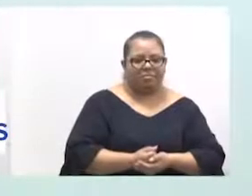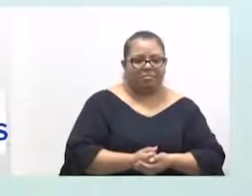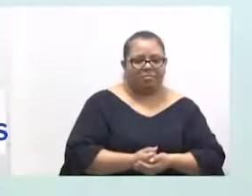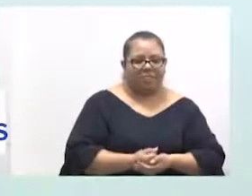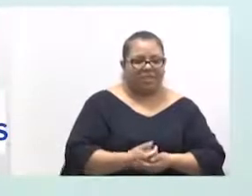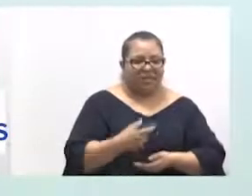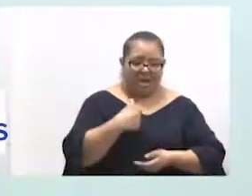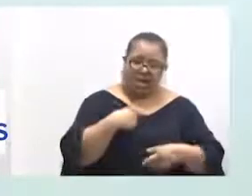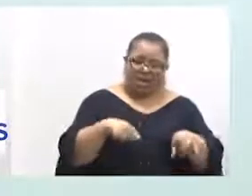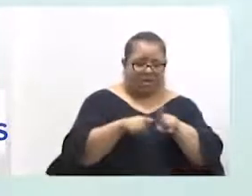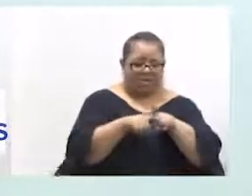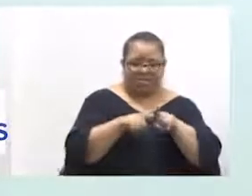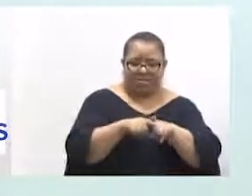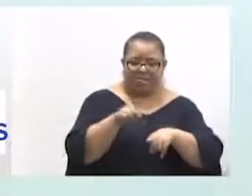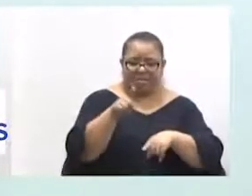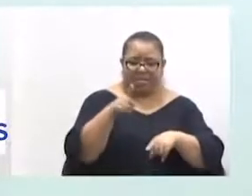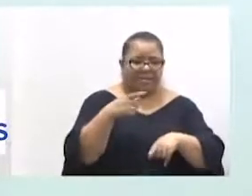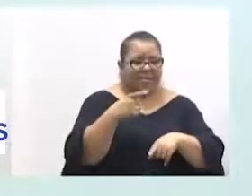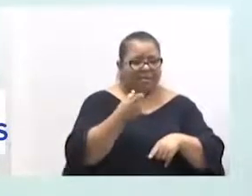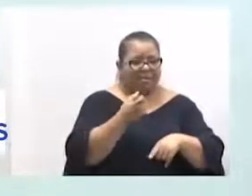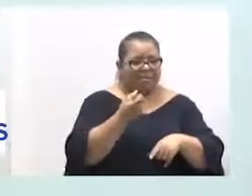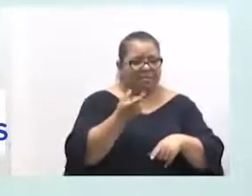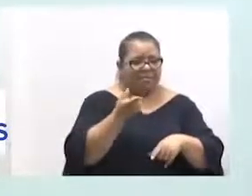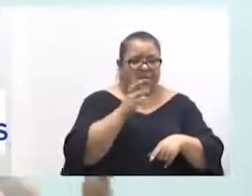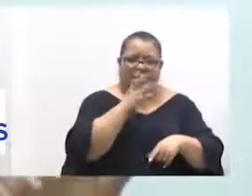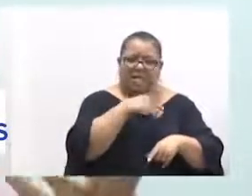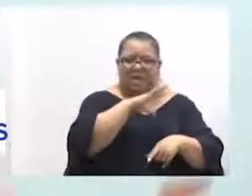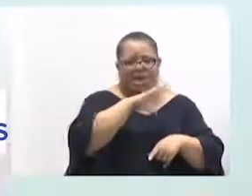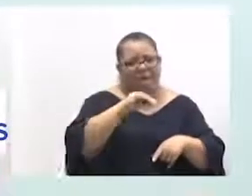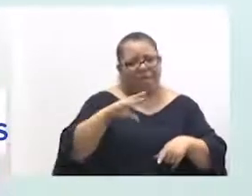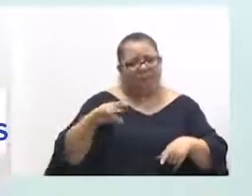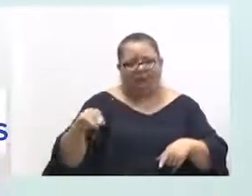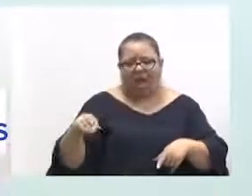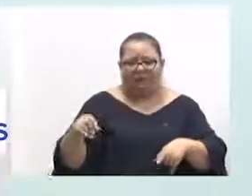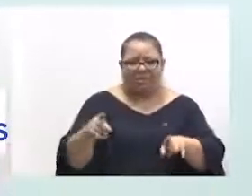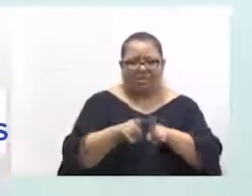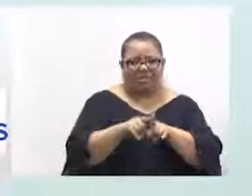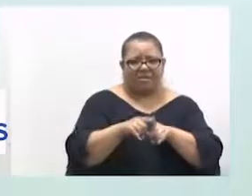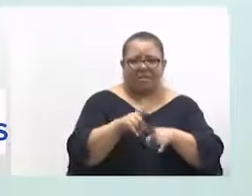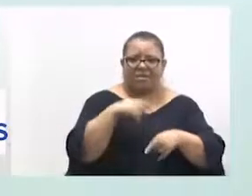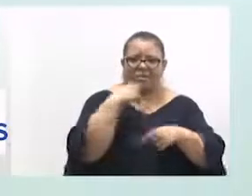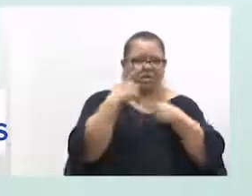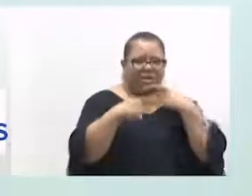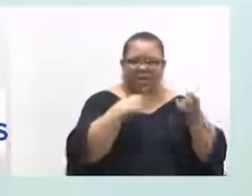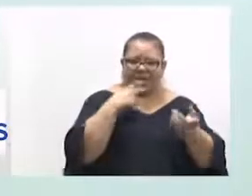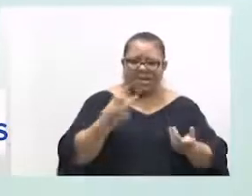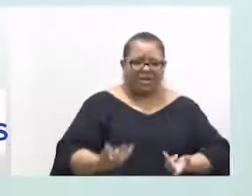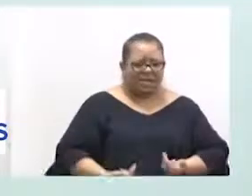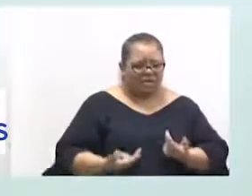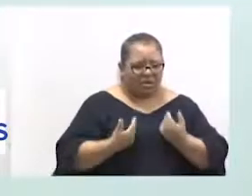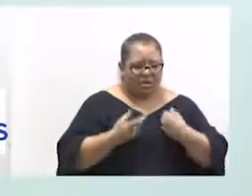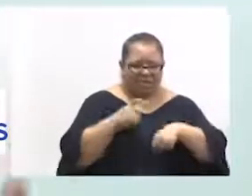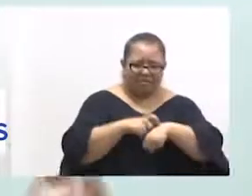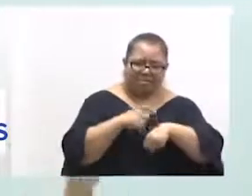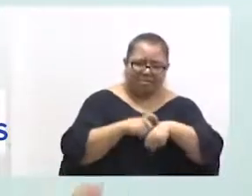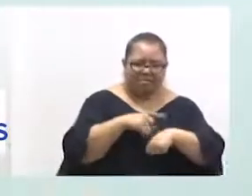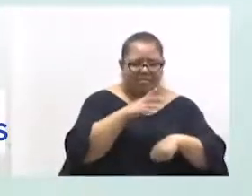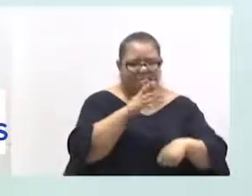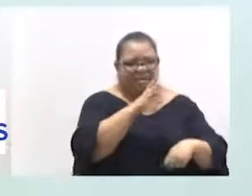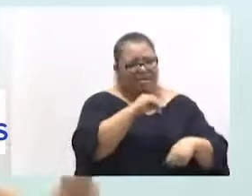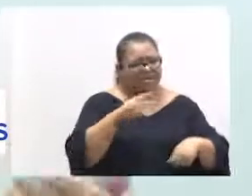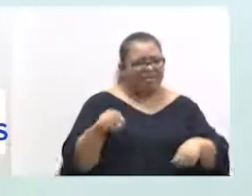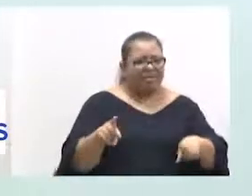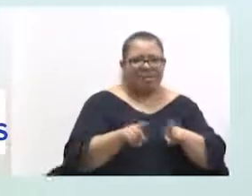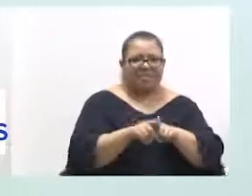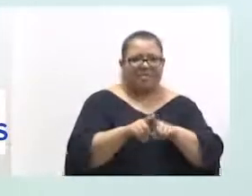E o paciente não consegue. Demora muito tempo para conseguir fazer uma cirurgia. Às vezes, a gente tem que